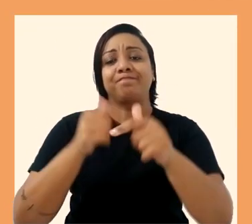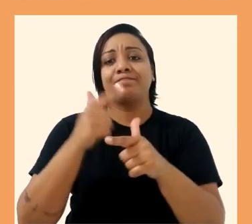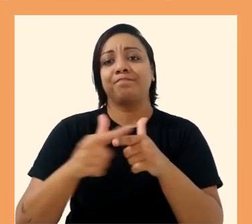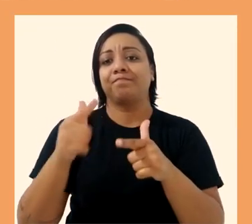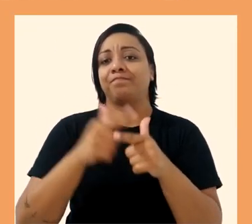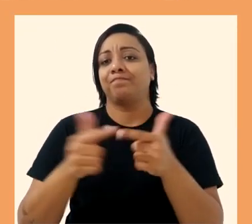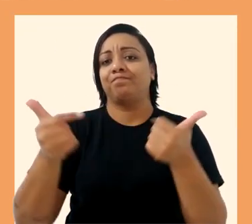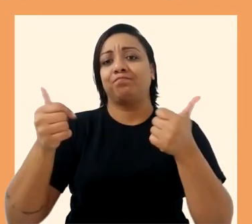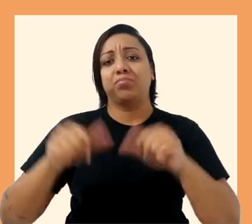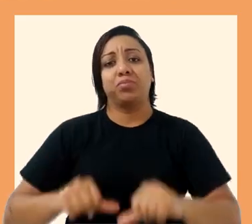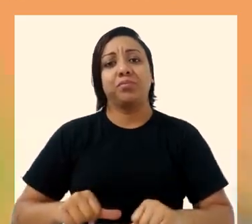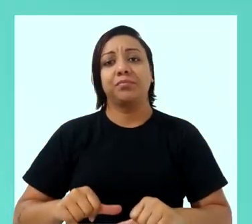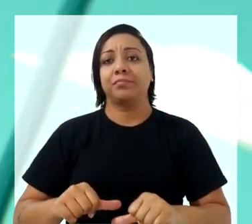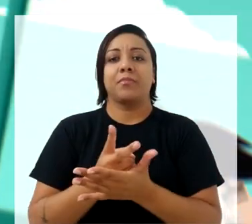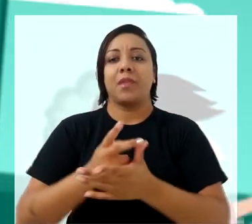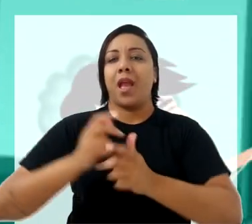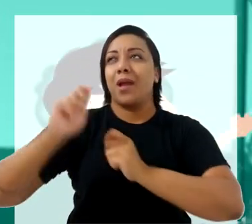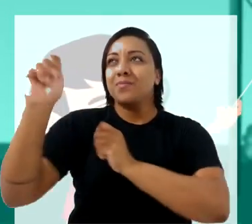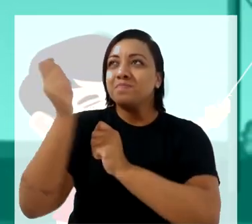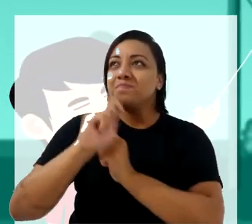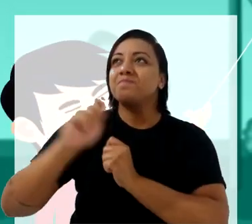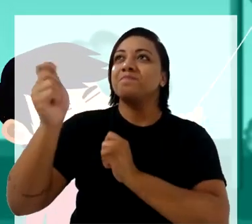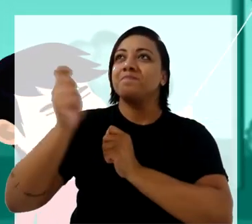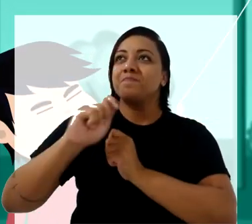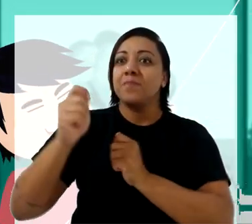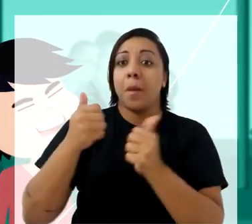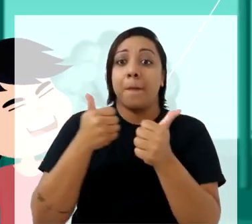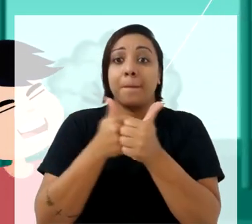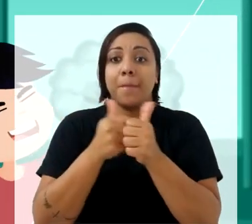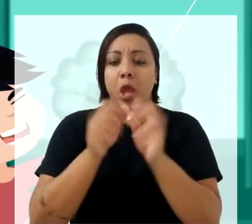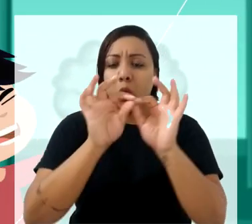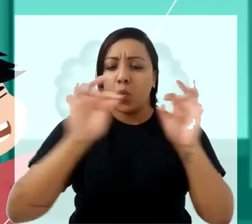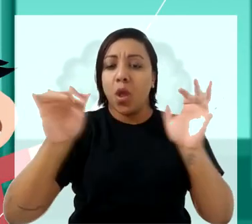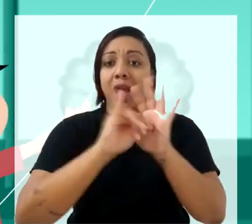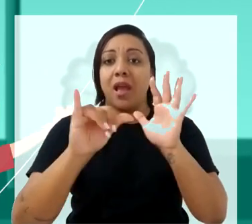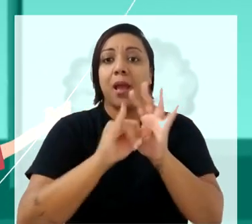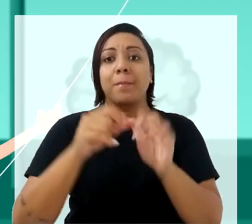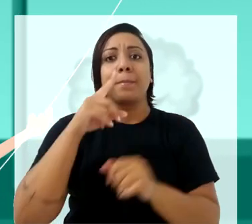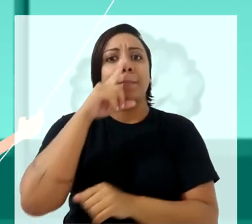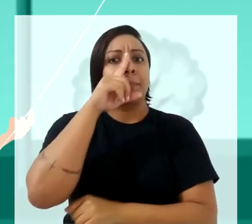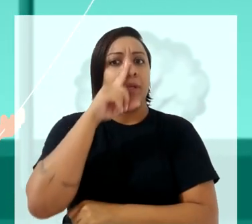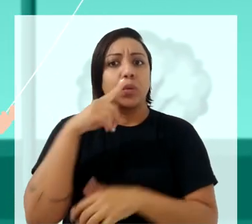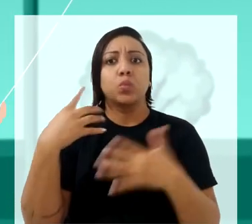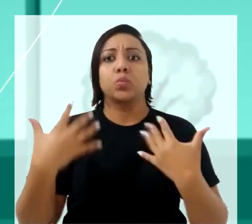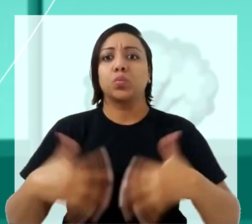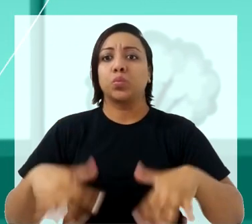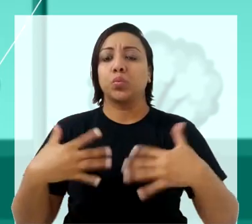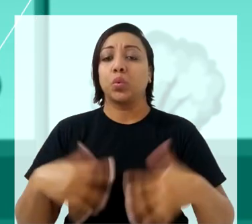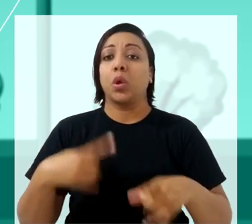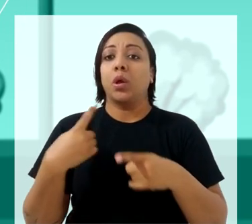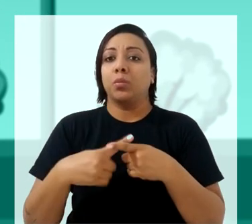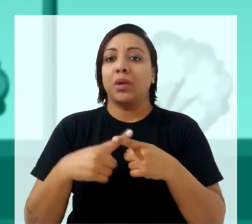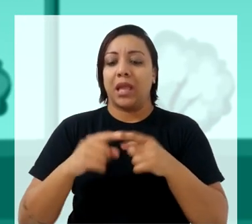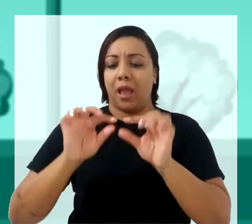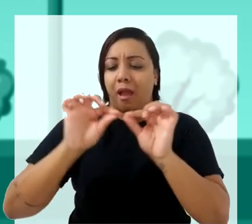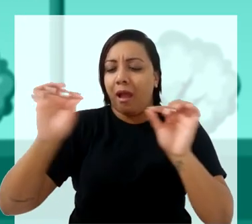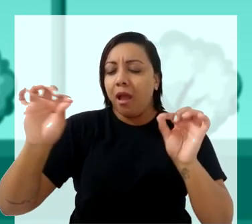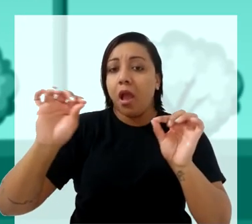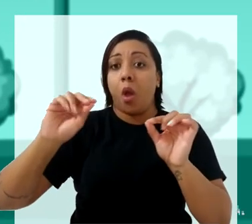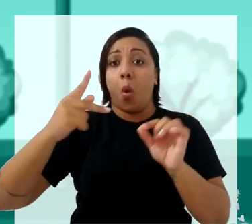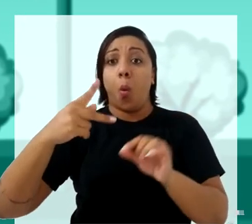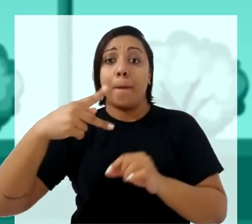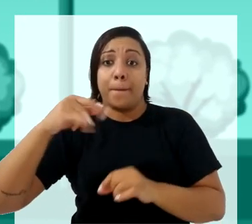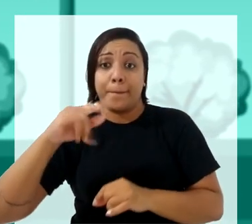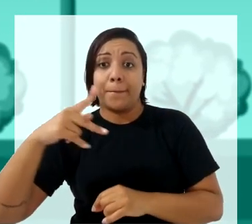se transforme em um pesadelo. Soltar a pipa próximo à rede elétrica é extremamente perigoso. Escolhe o risco da linha